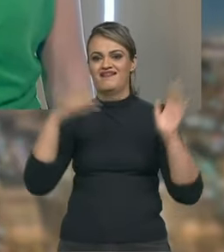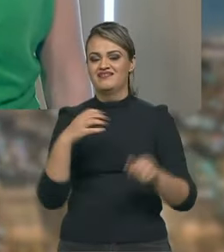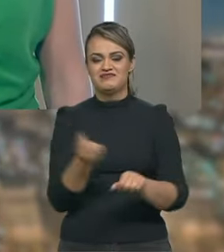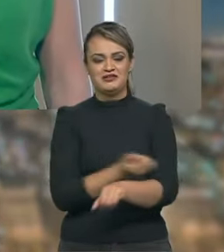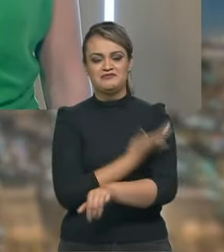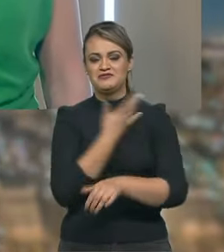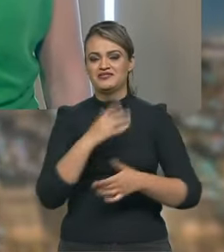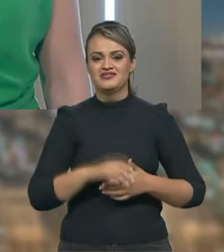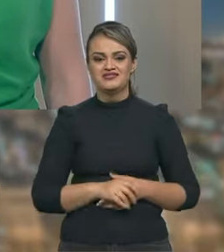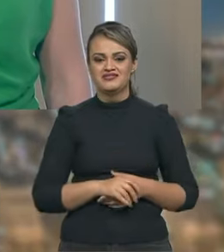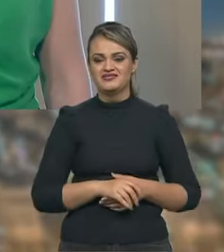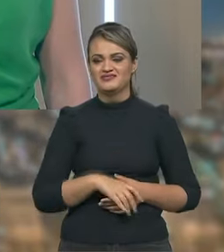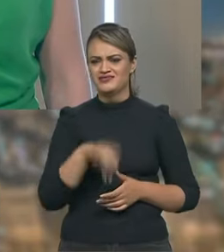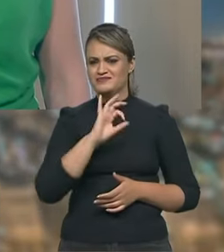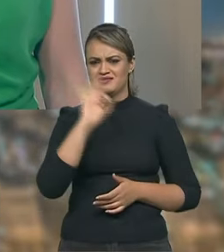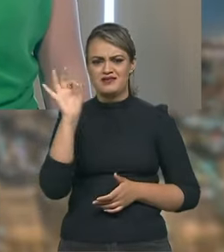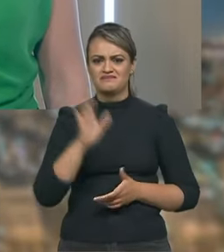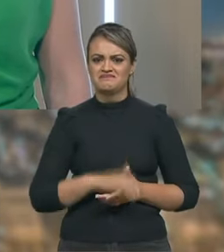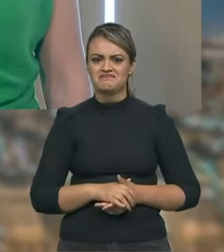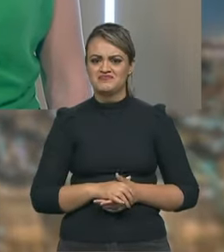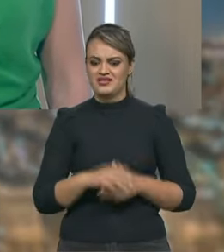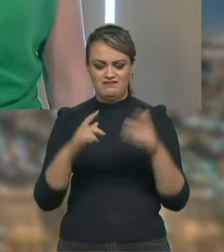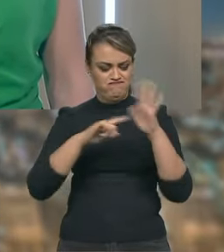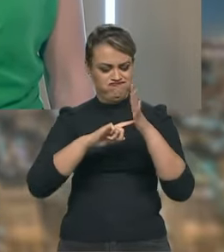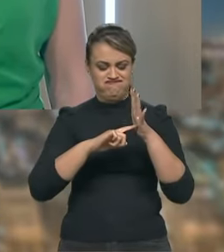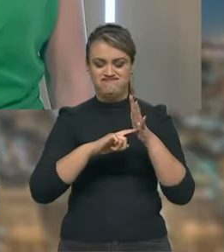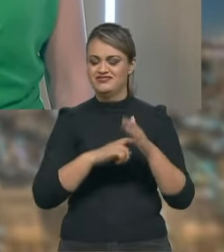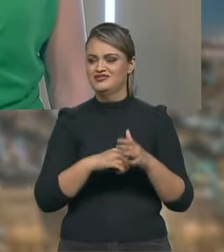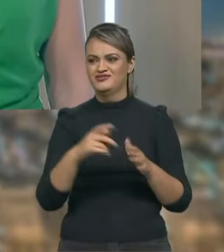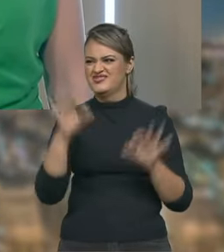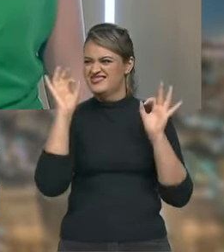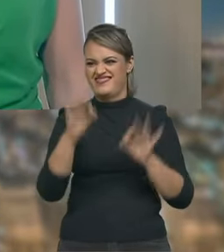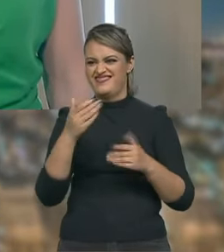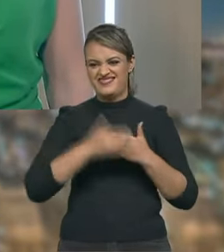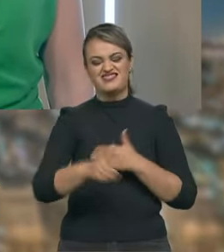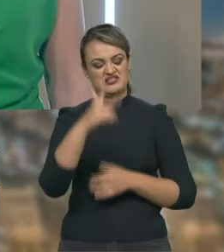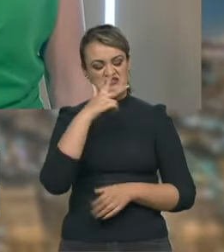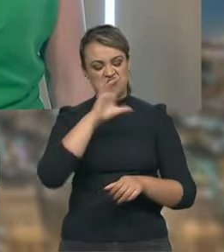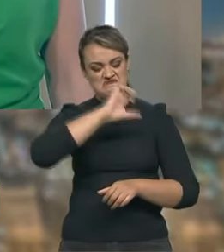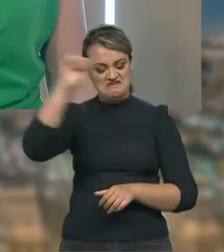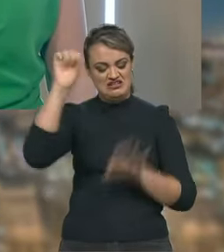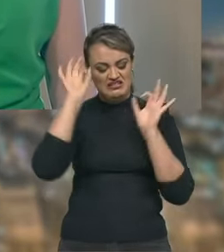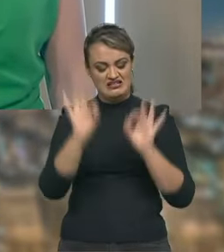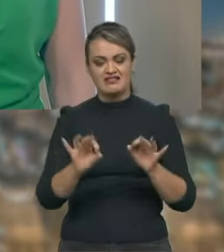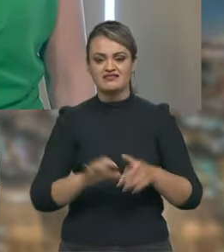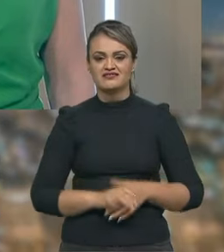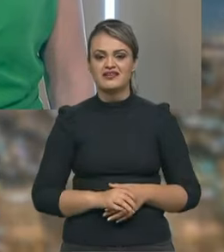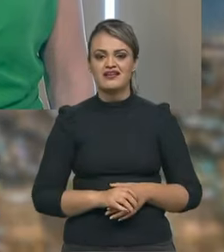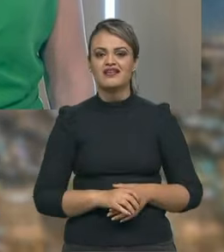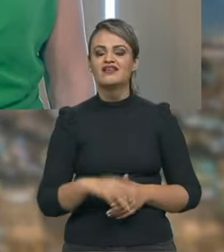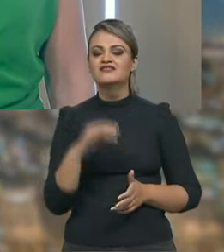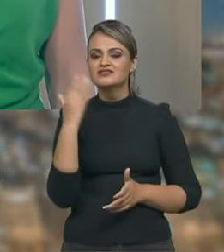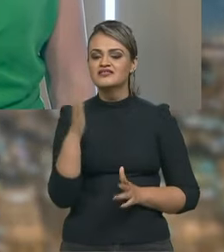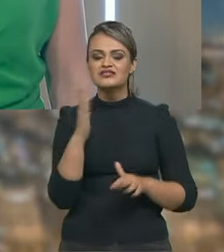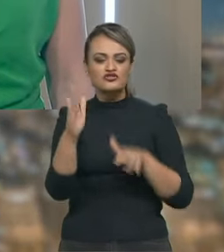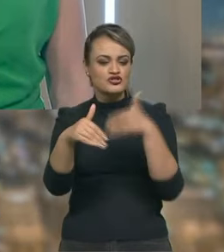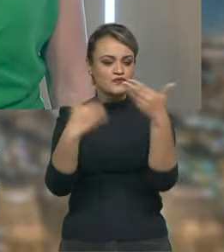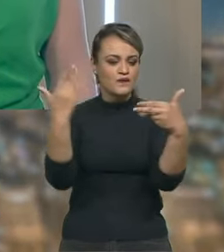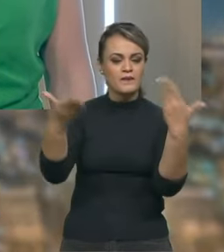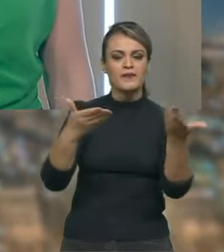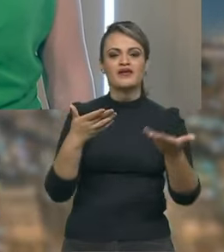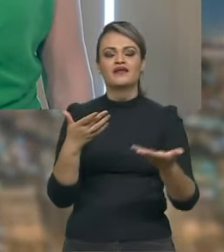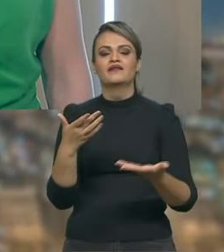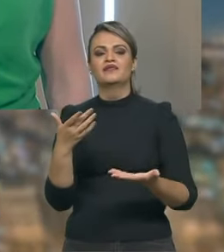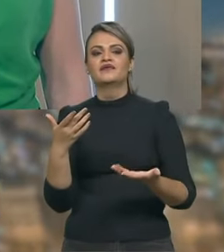foi ganhamos o campeonato com esse motor aqui não vai ter para ninguém então eu acho que esse desenvolvimento